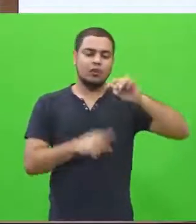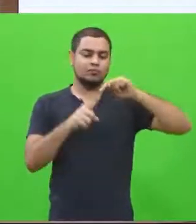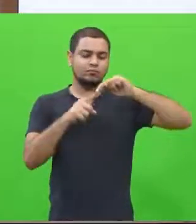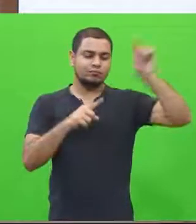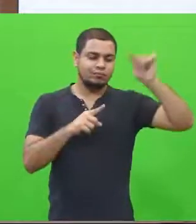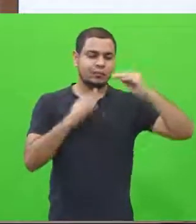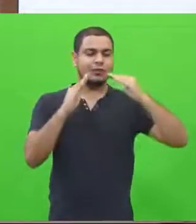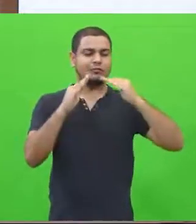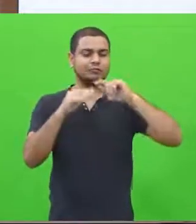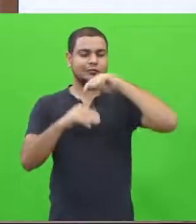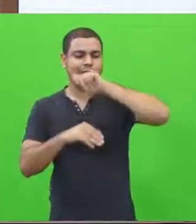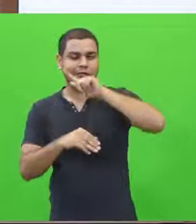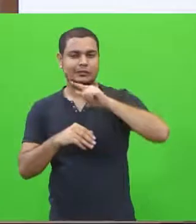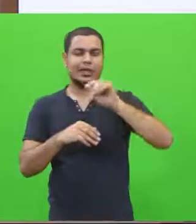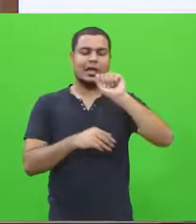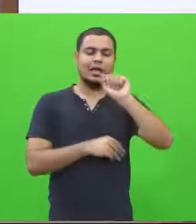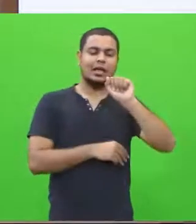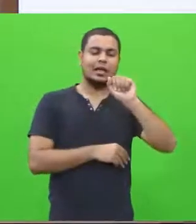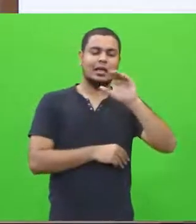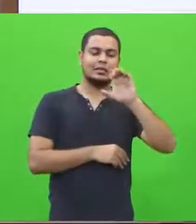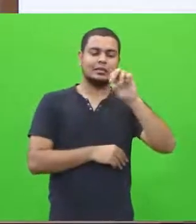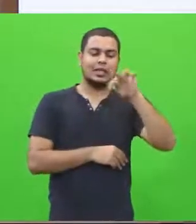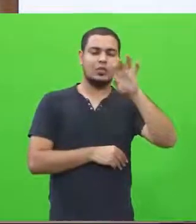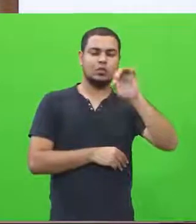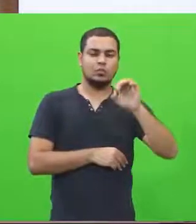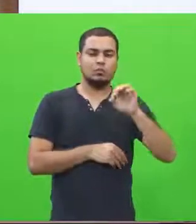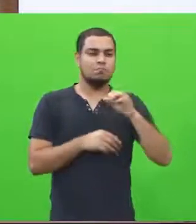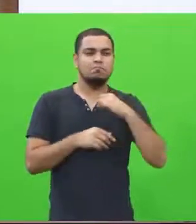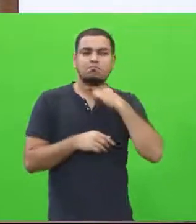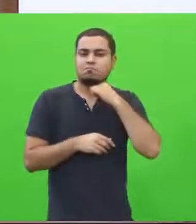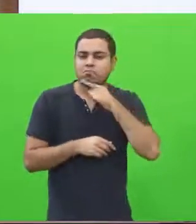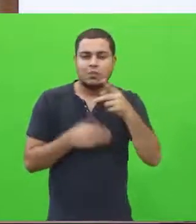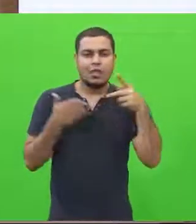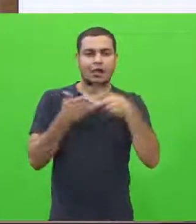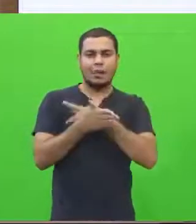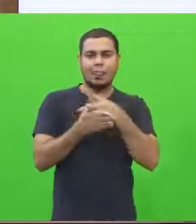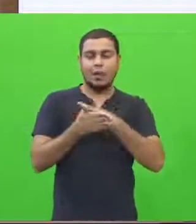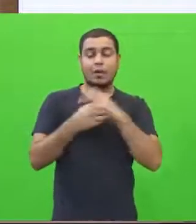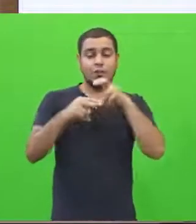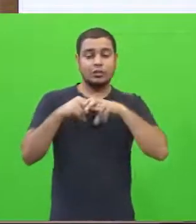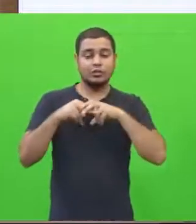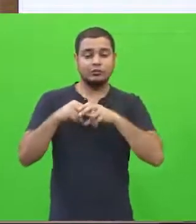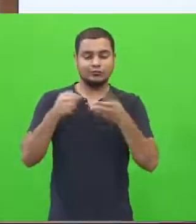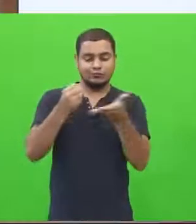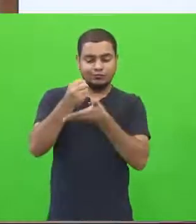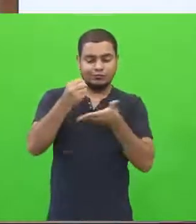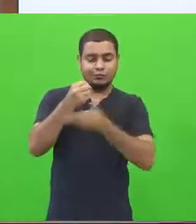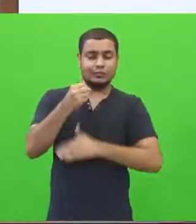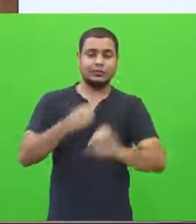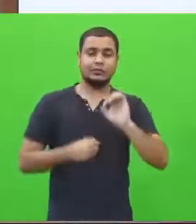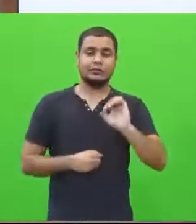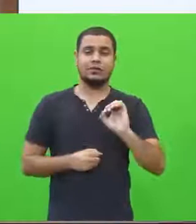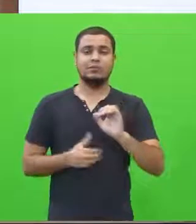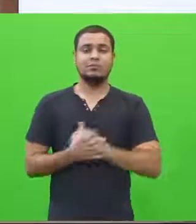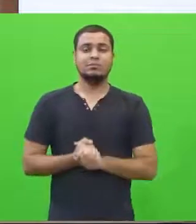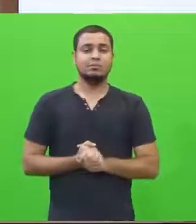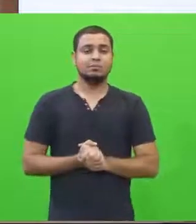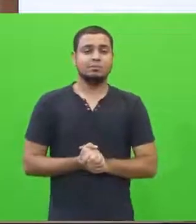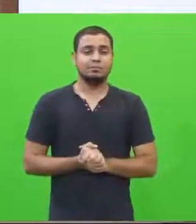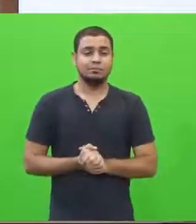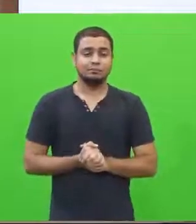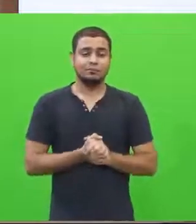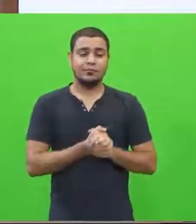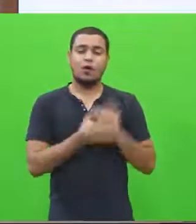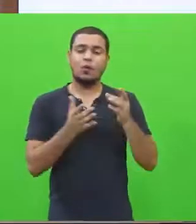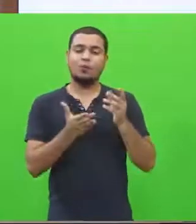competência não foi contemplada. Por isso, um nível zero. Só pegando um